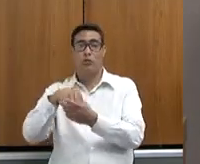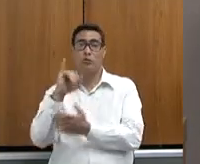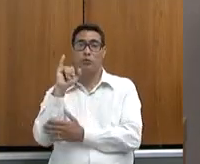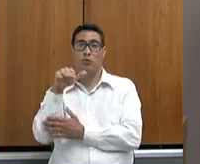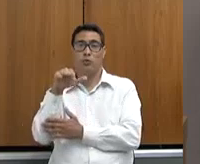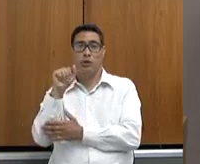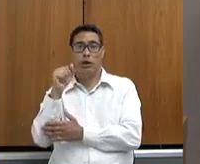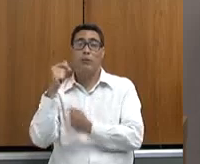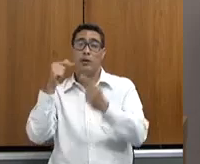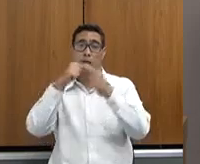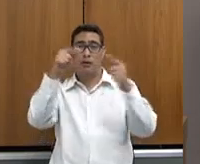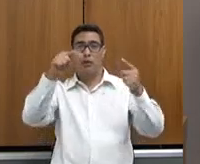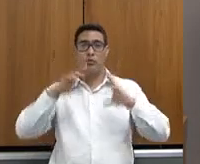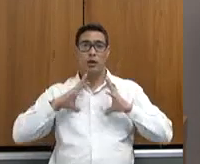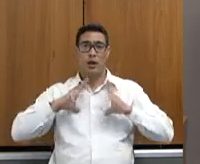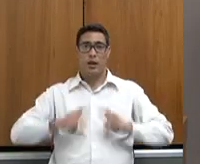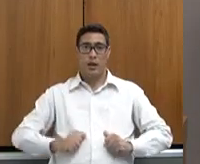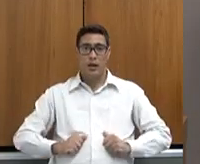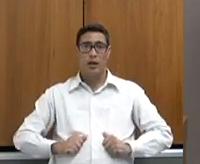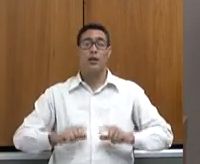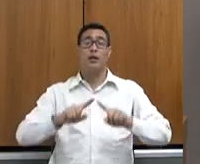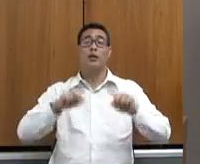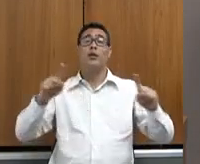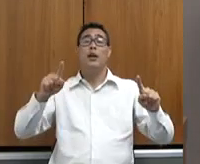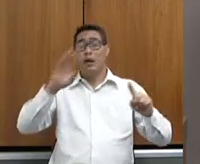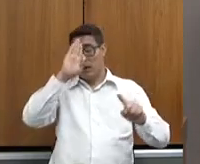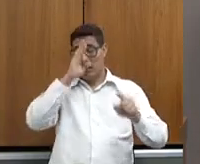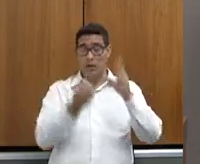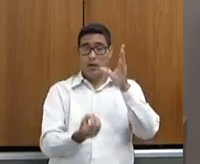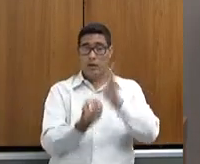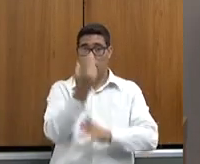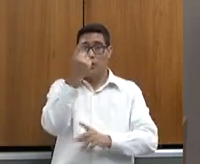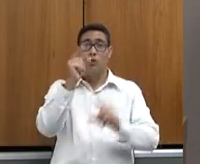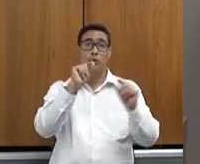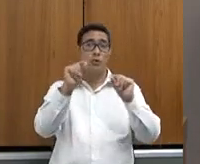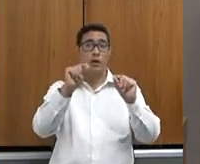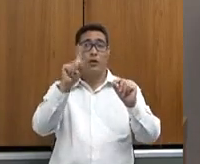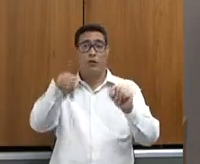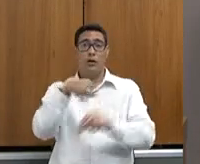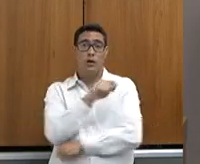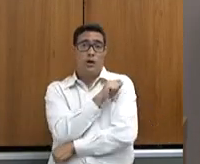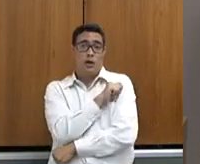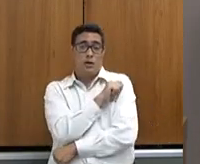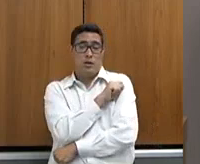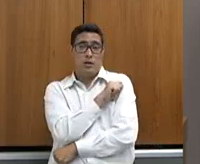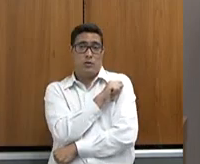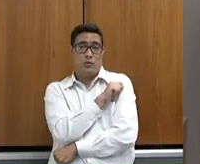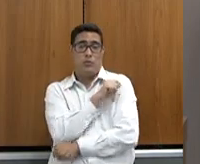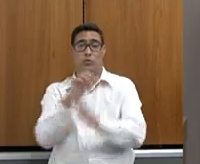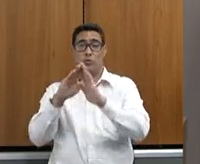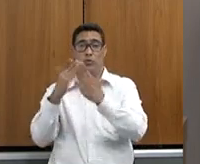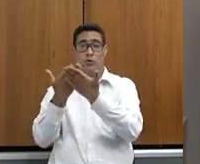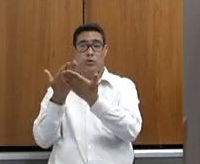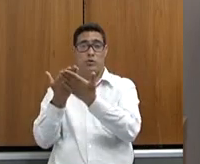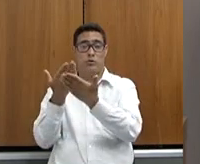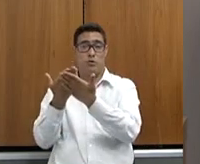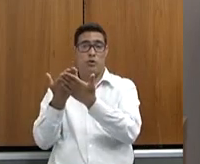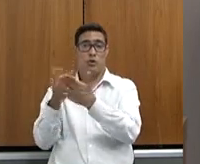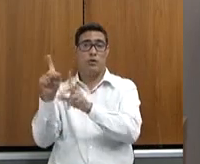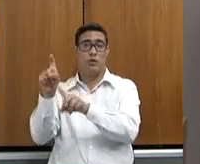sanitária. Ele foi criado exatamente para os estudantes de escolas rurais